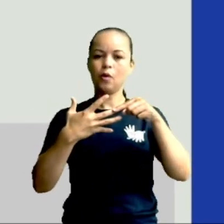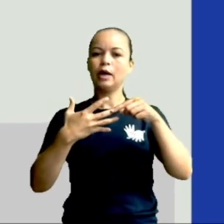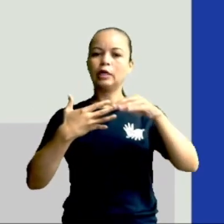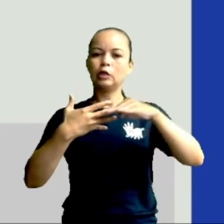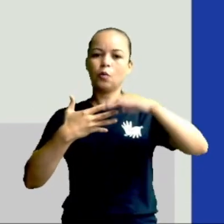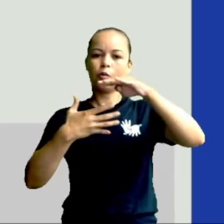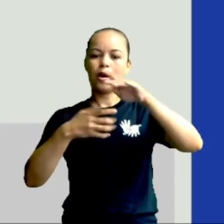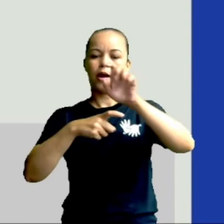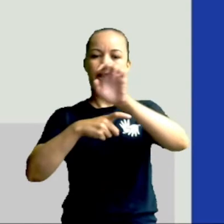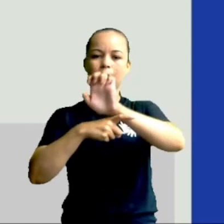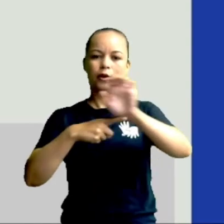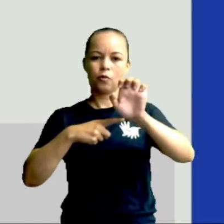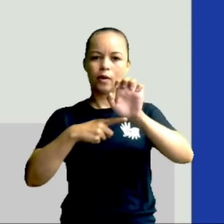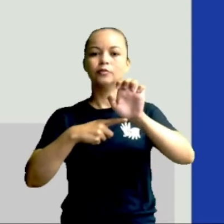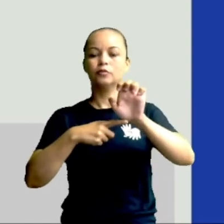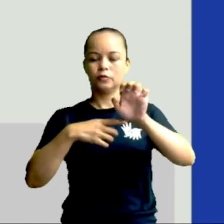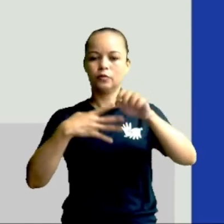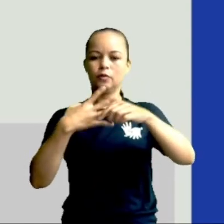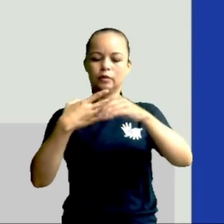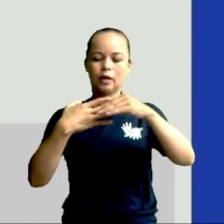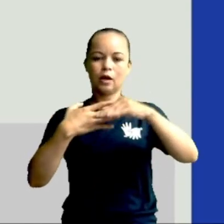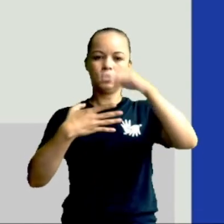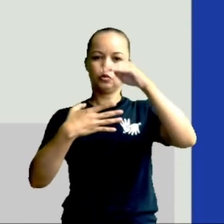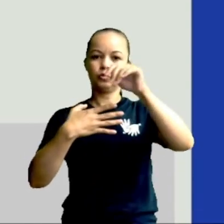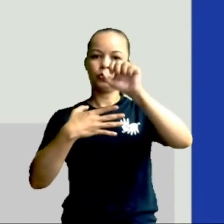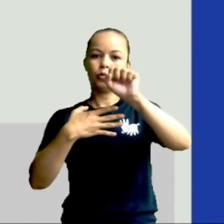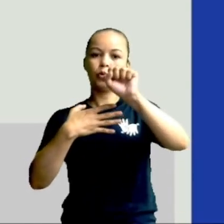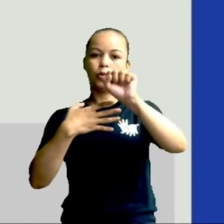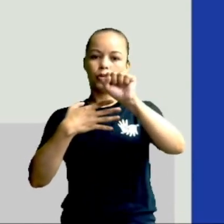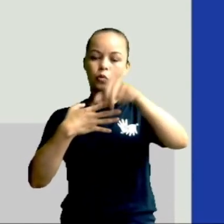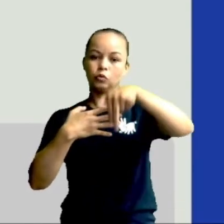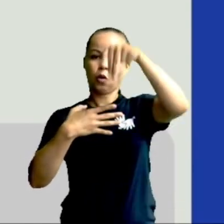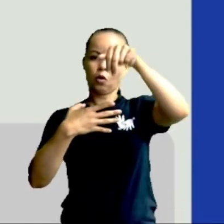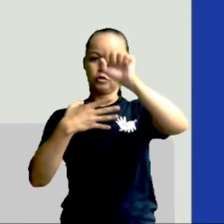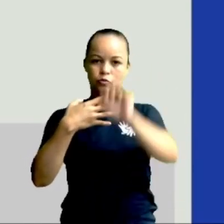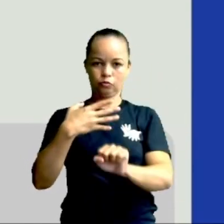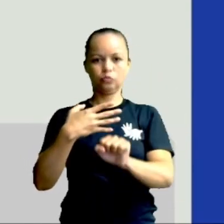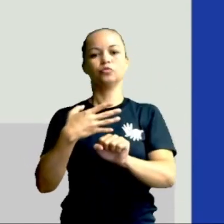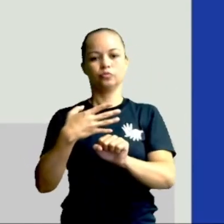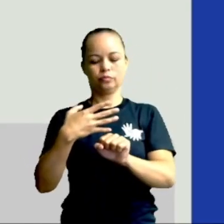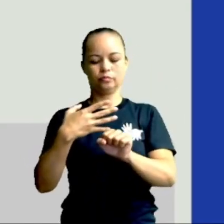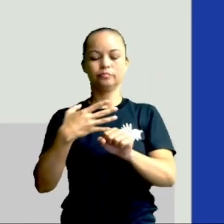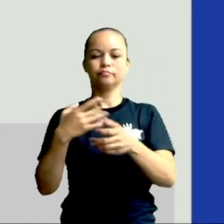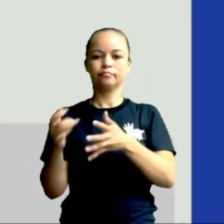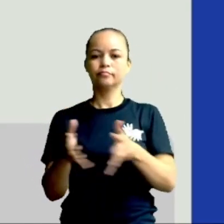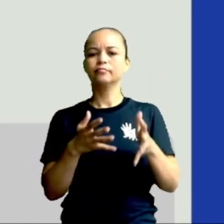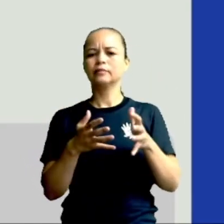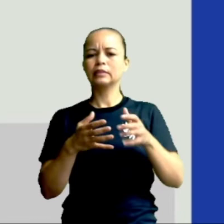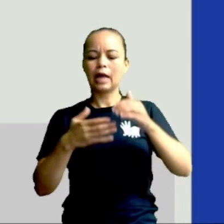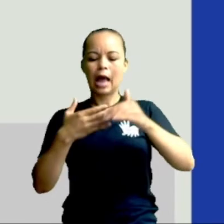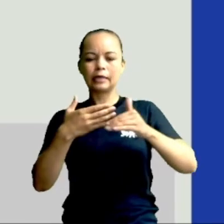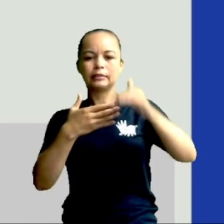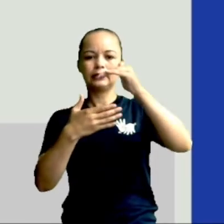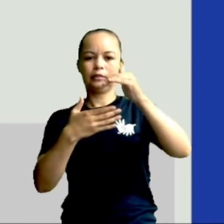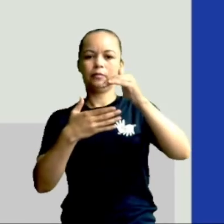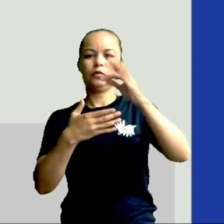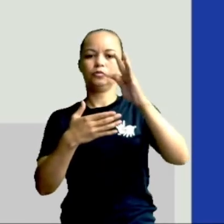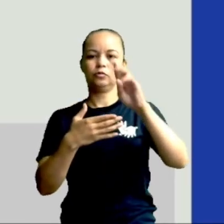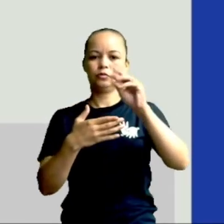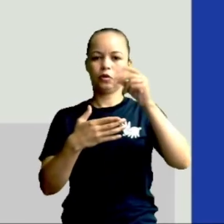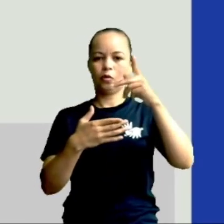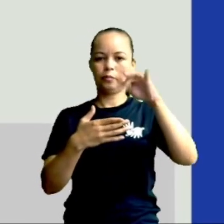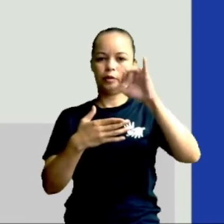a Terra entre Hemisfério Norte e Hemisfério Sul. Certo? Acima do Equador, a gente tem o Trópico de Câncer.